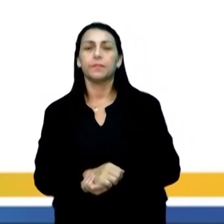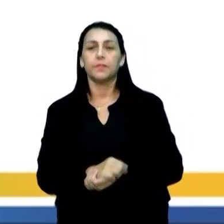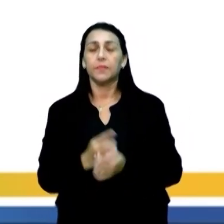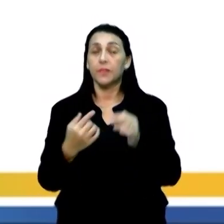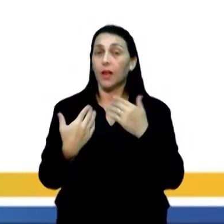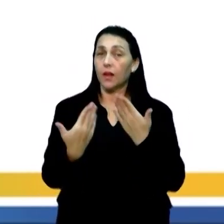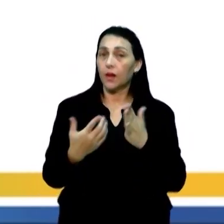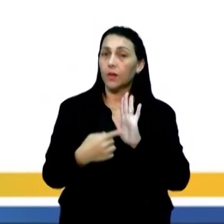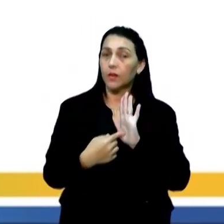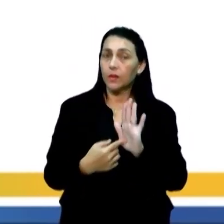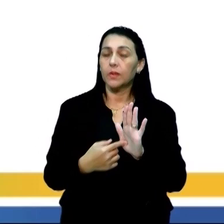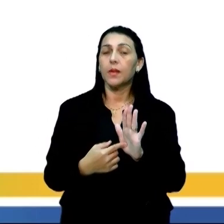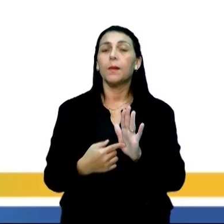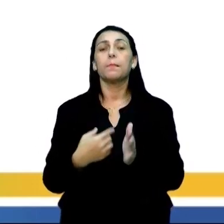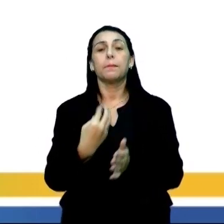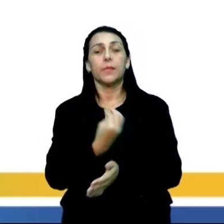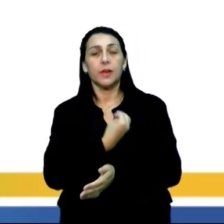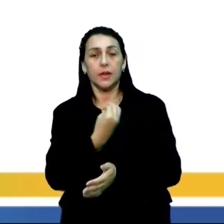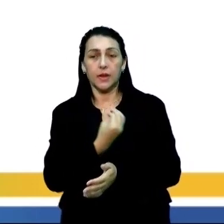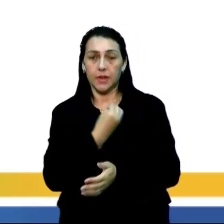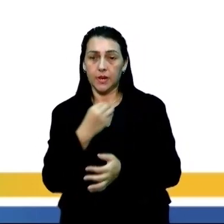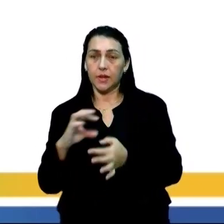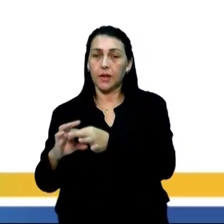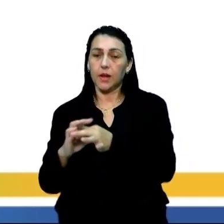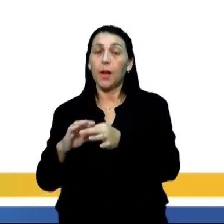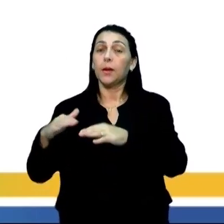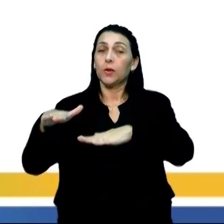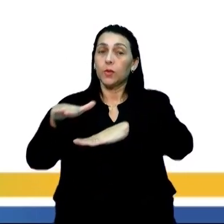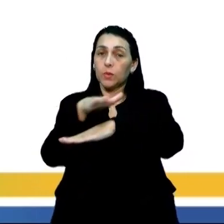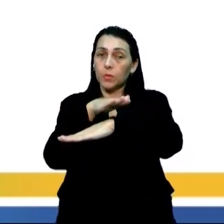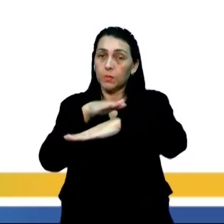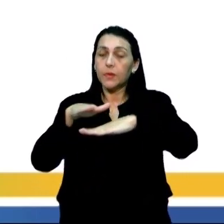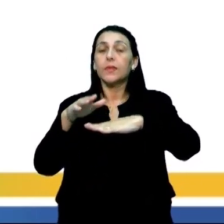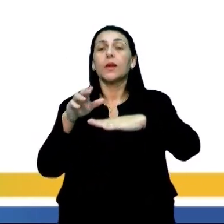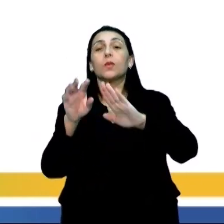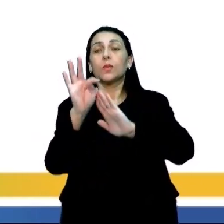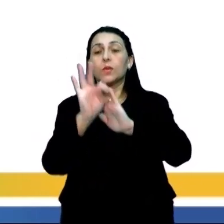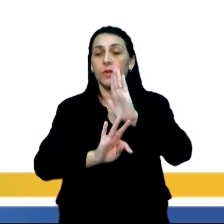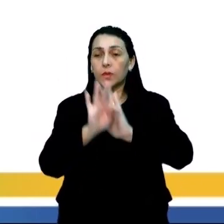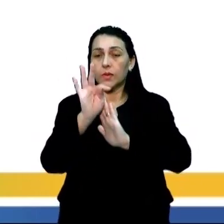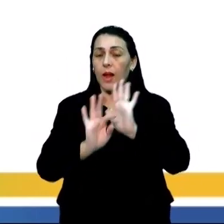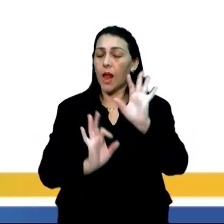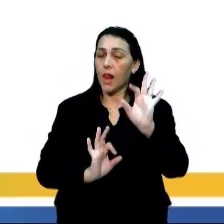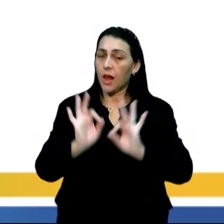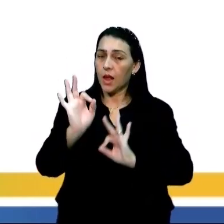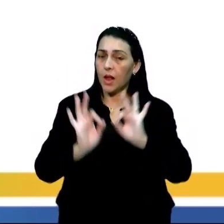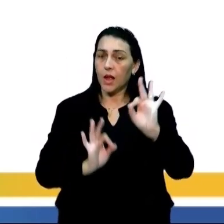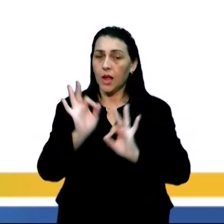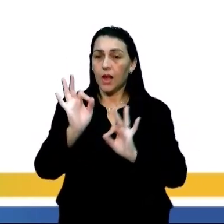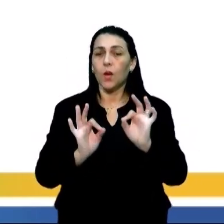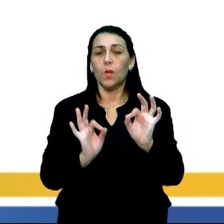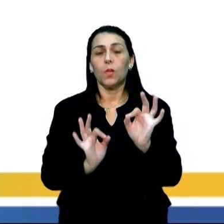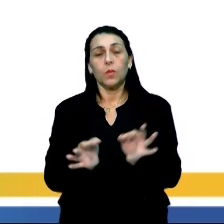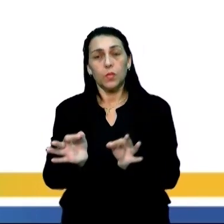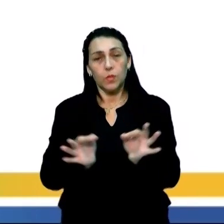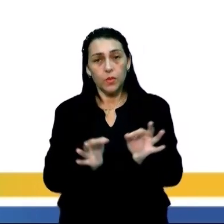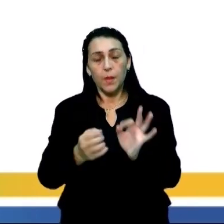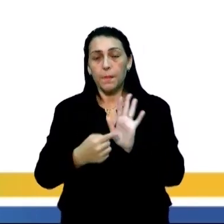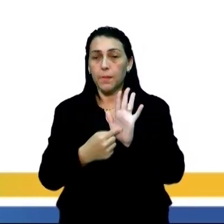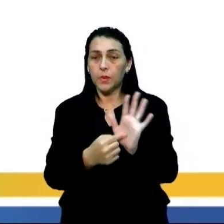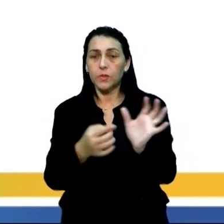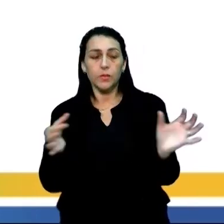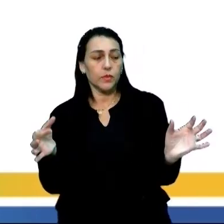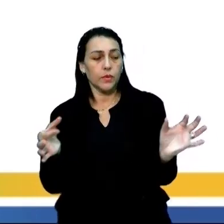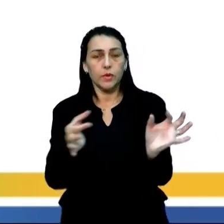A coesão está presente na parte superficial do texto, ela elabora com organização e aparece